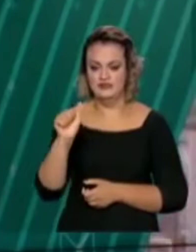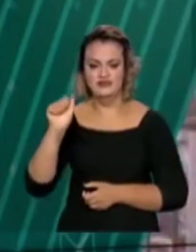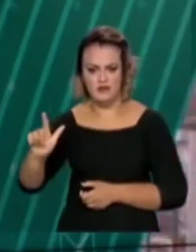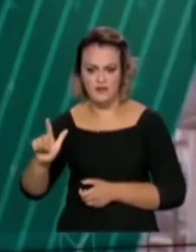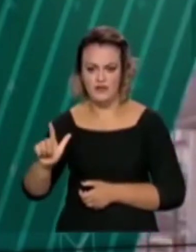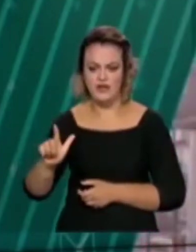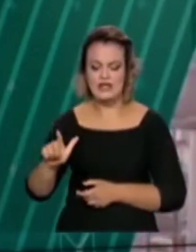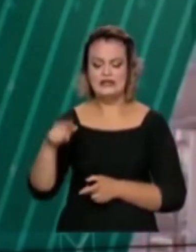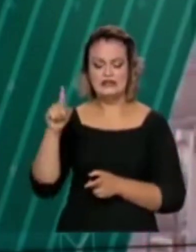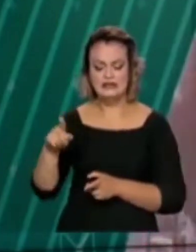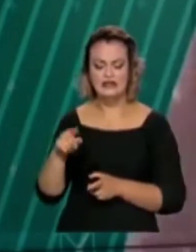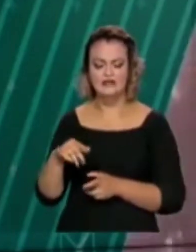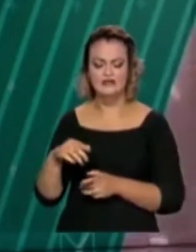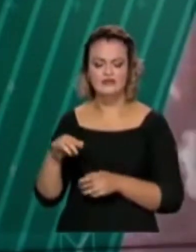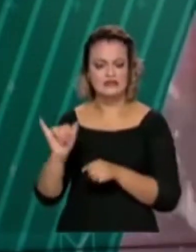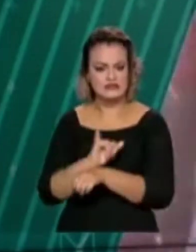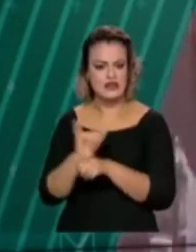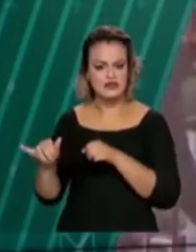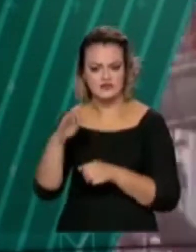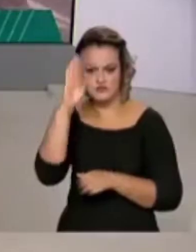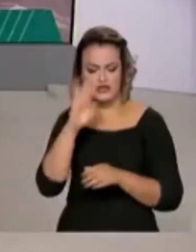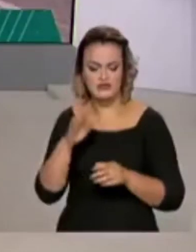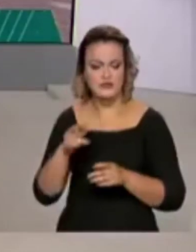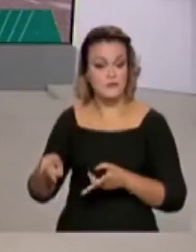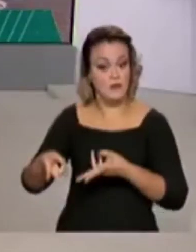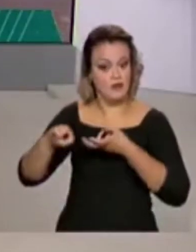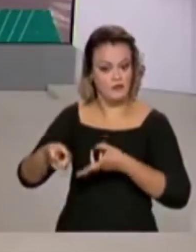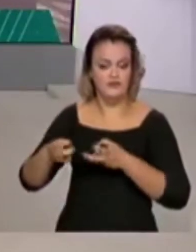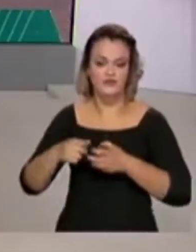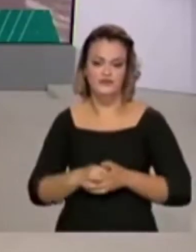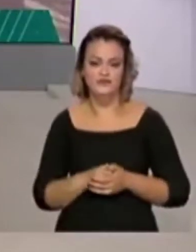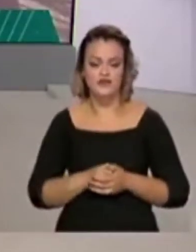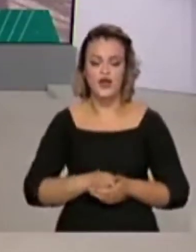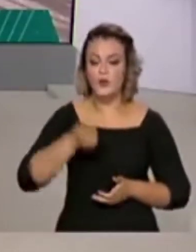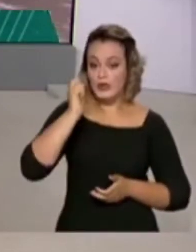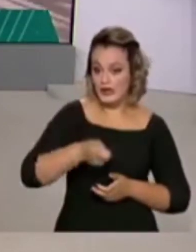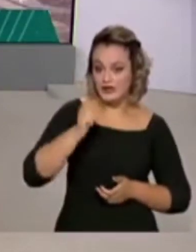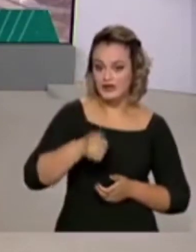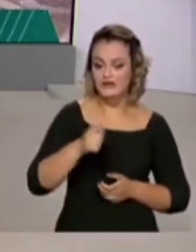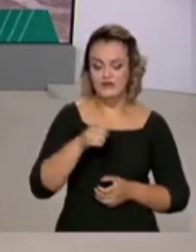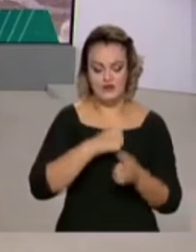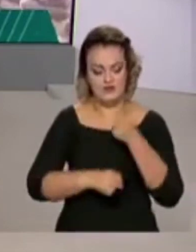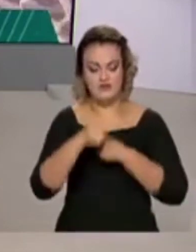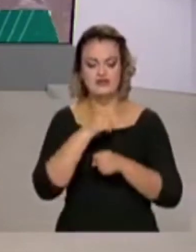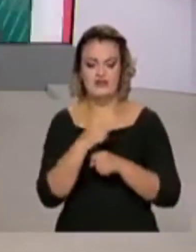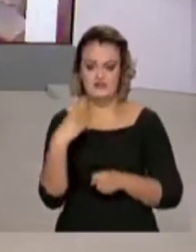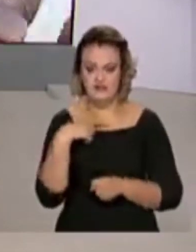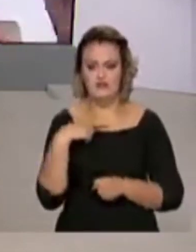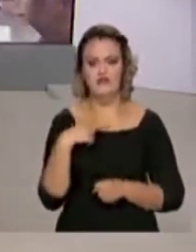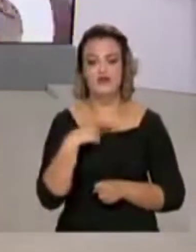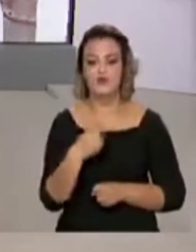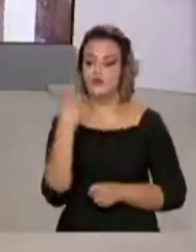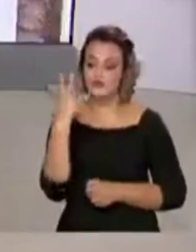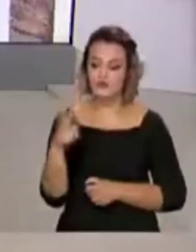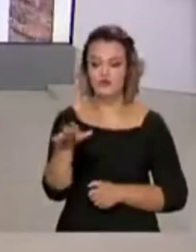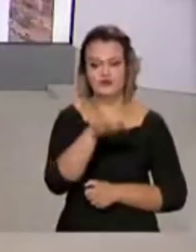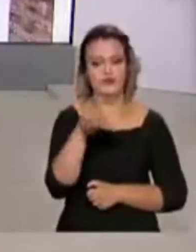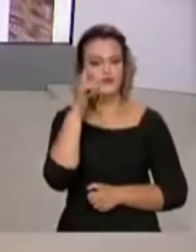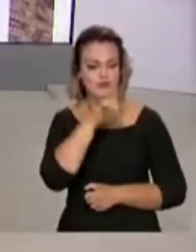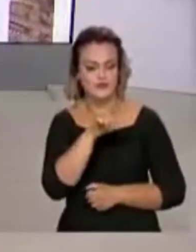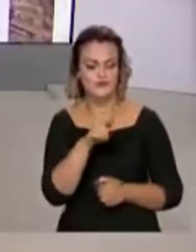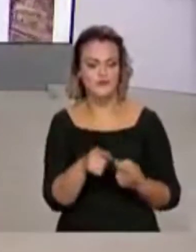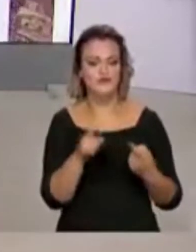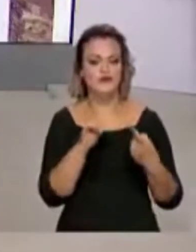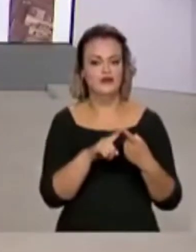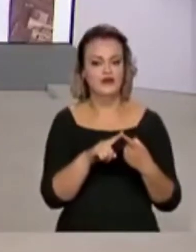de regime de exploração que existe no Brasil. O leilão ocorreu no fim do ano passado e dois campos foram arrematados, de